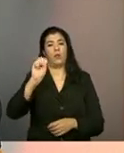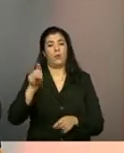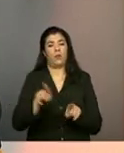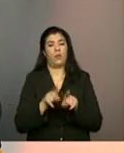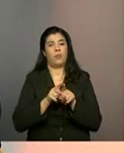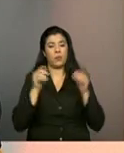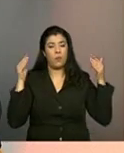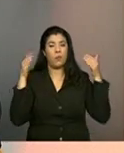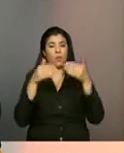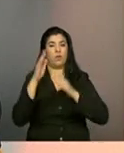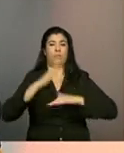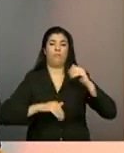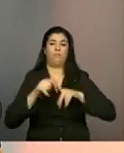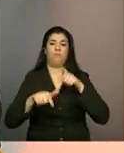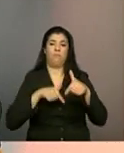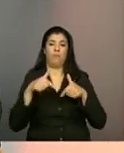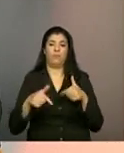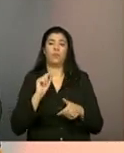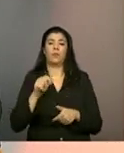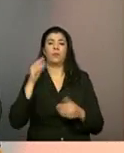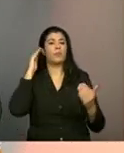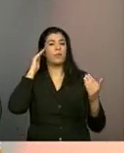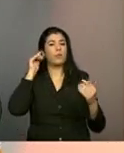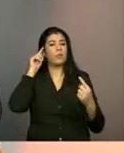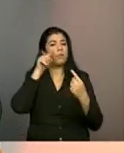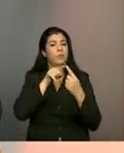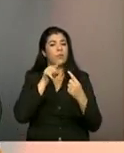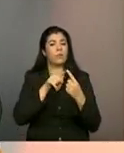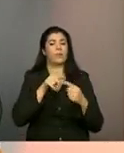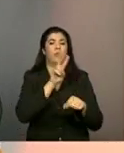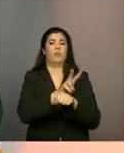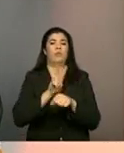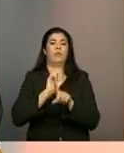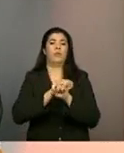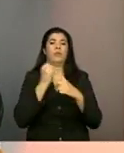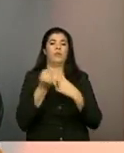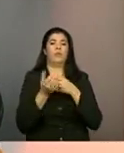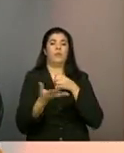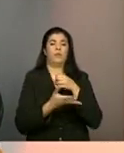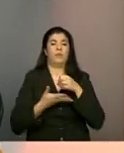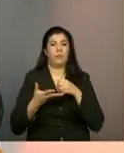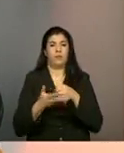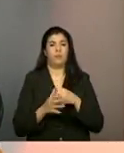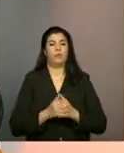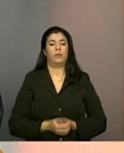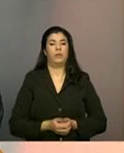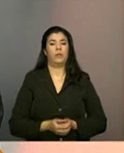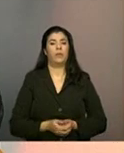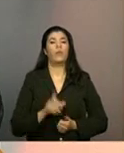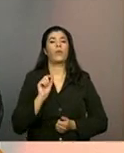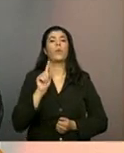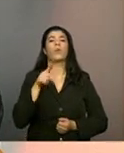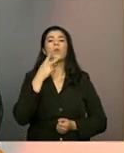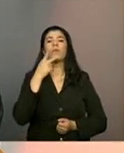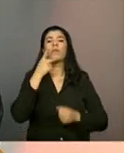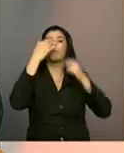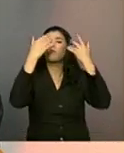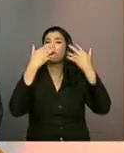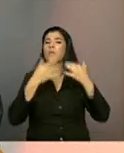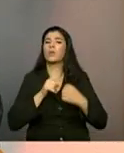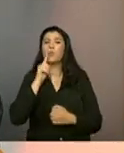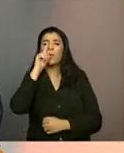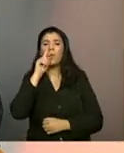trabalhos, as nossas ações, no que diz respeito à proteção social básica. No que diz respeito aos riscos